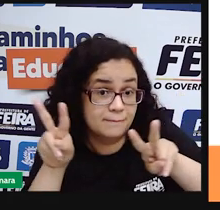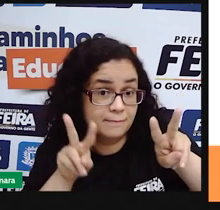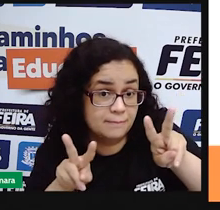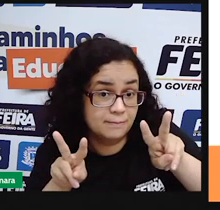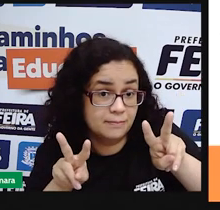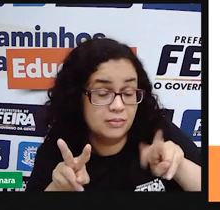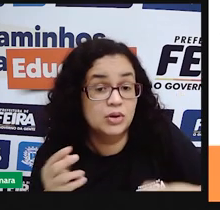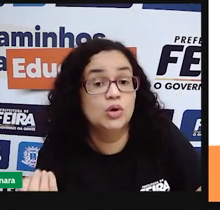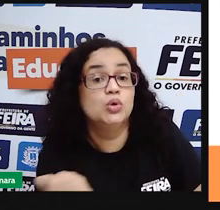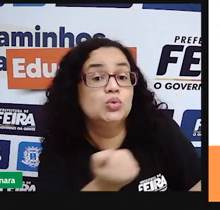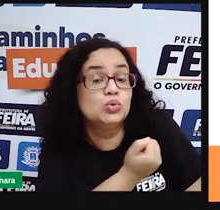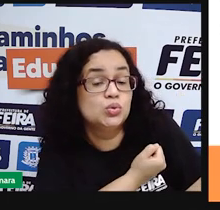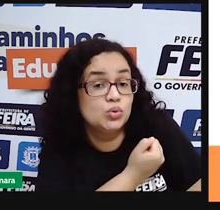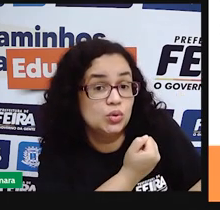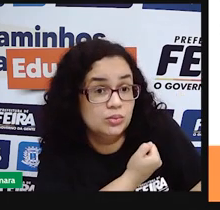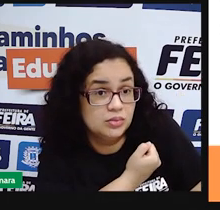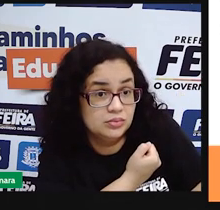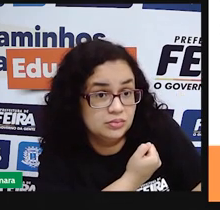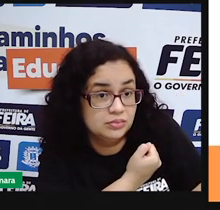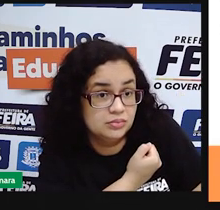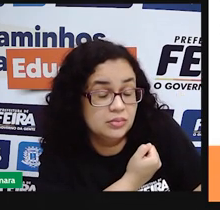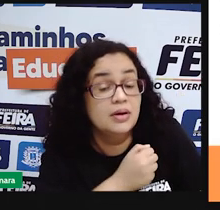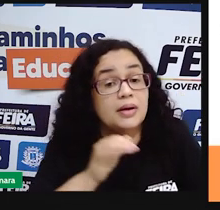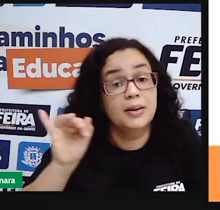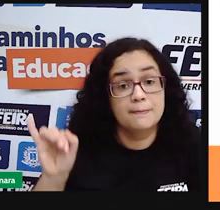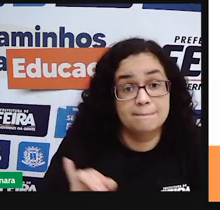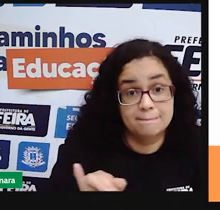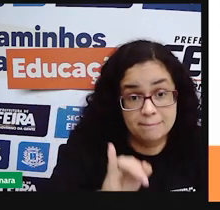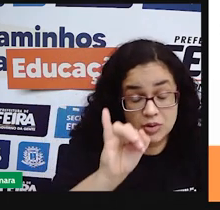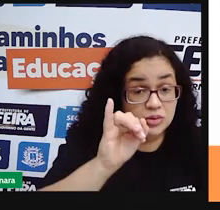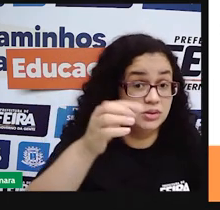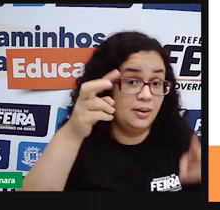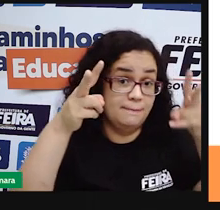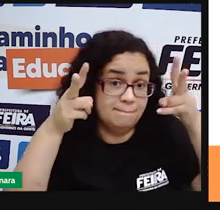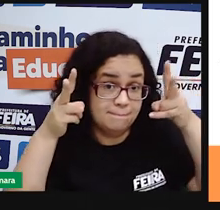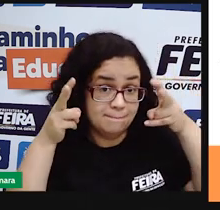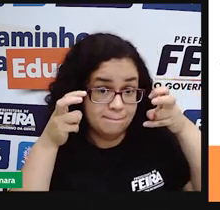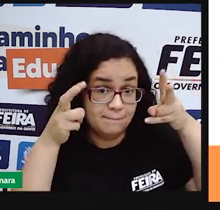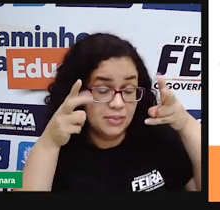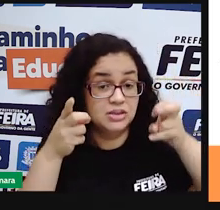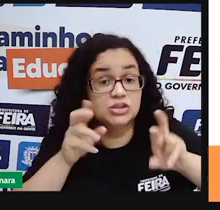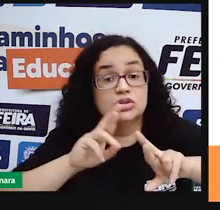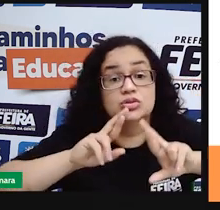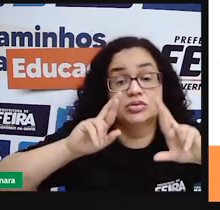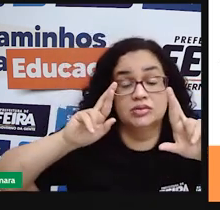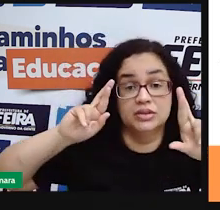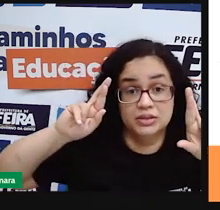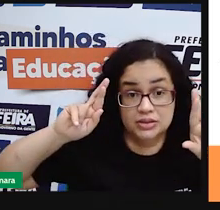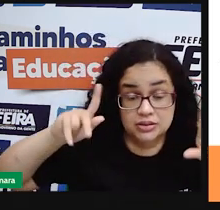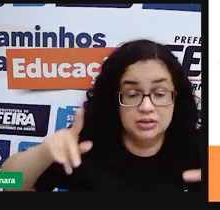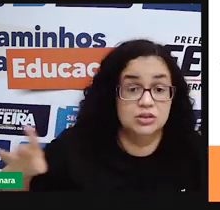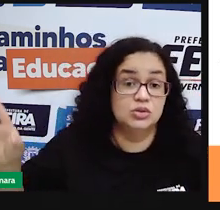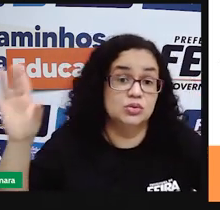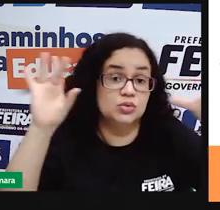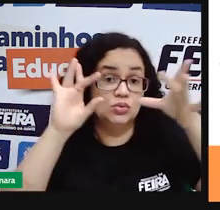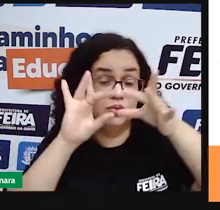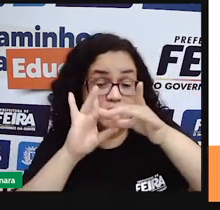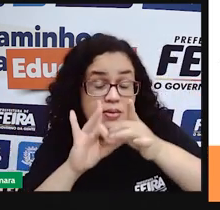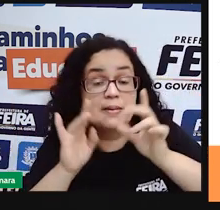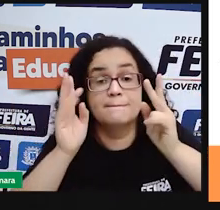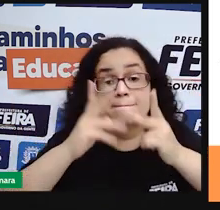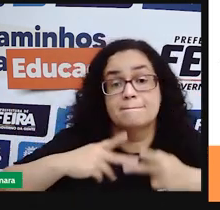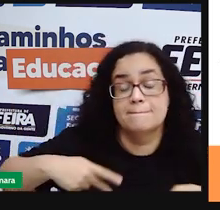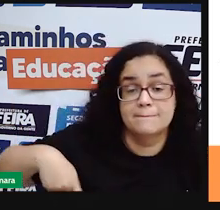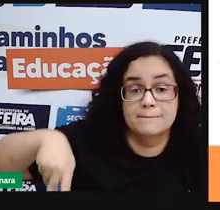números e aí é muito importante perceber as diferenças, né? Relacionadas aí à população